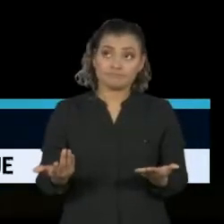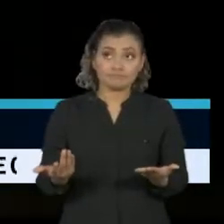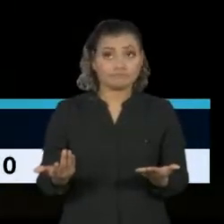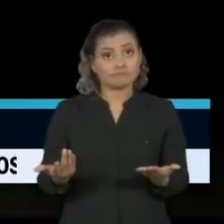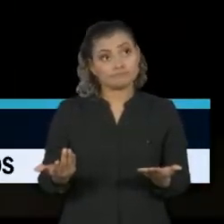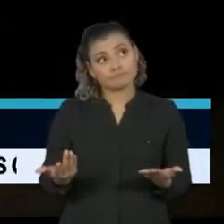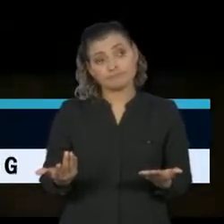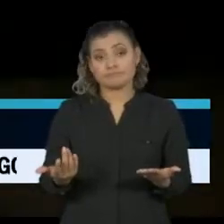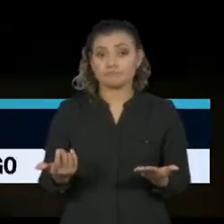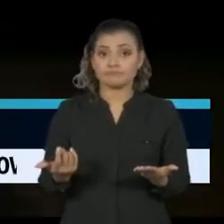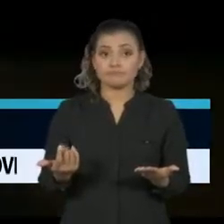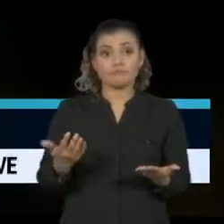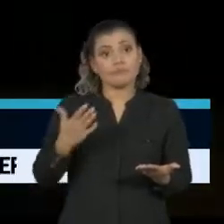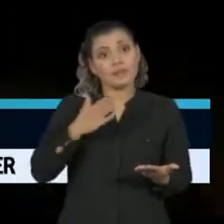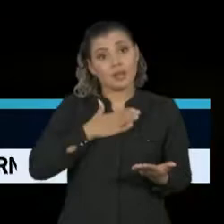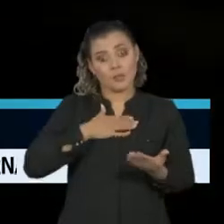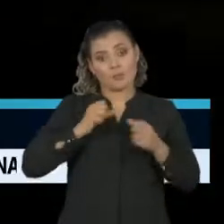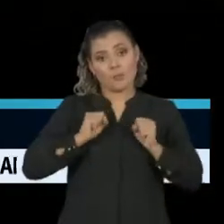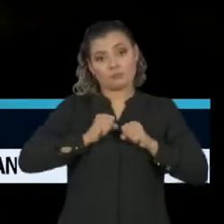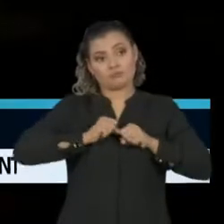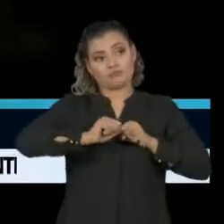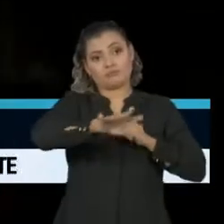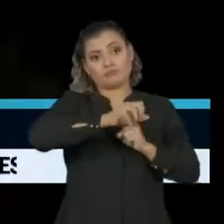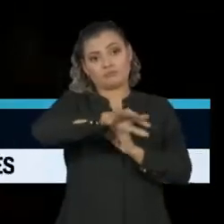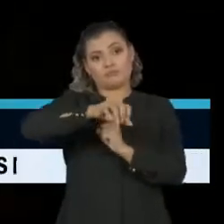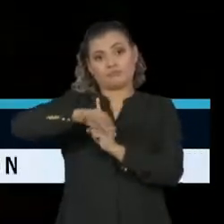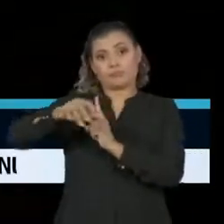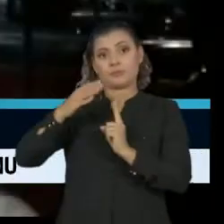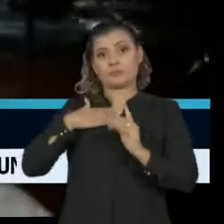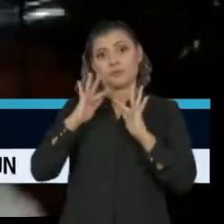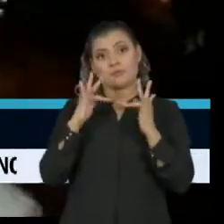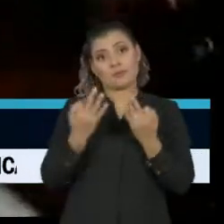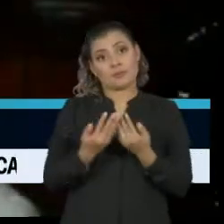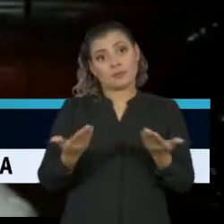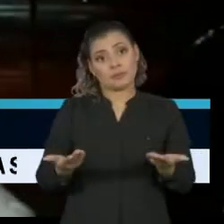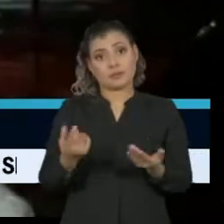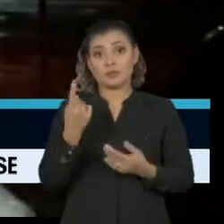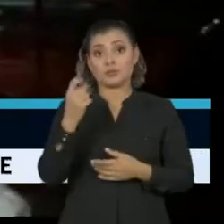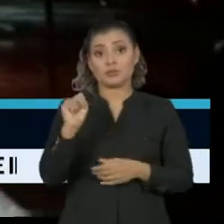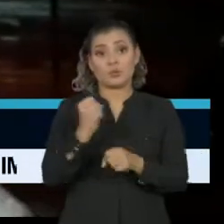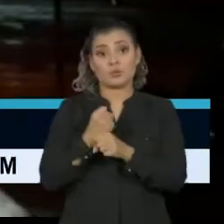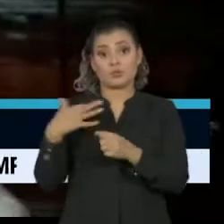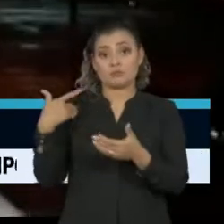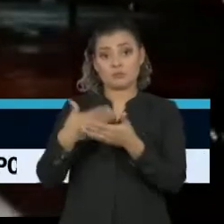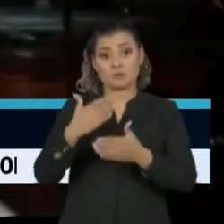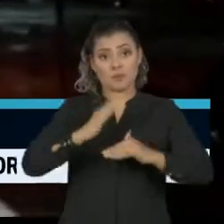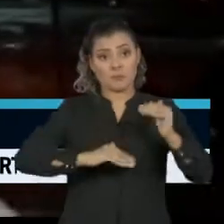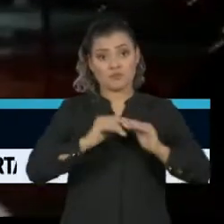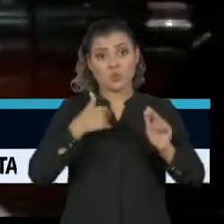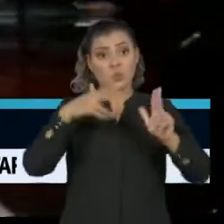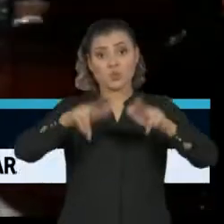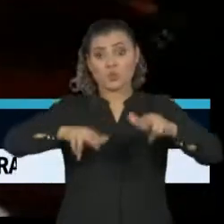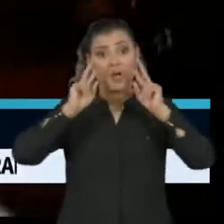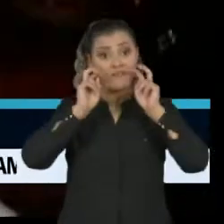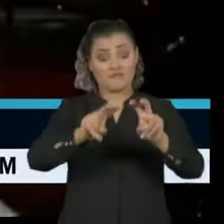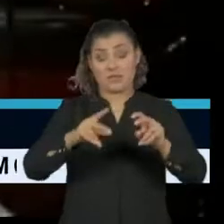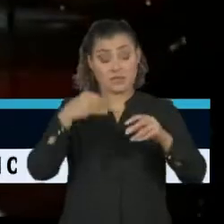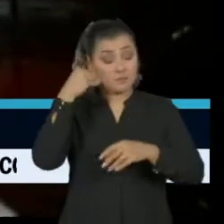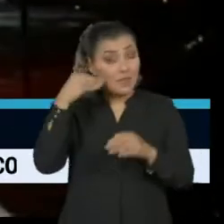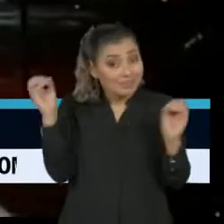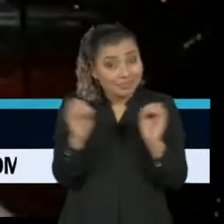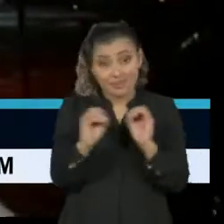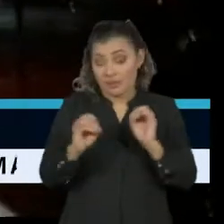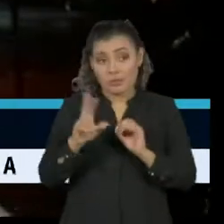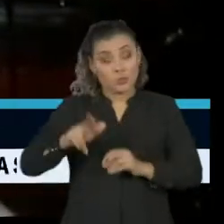eu sou uma fonte de contaminação muito grande para a minha família. Em 18 anos de profissão, nunca vivi nada